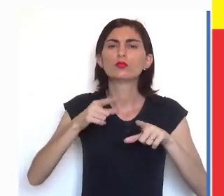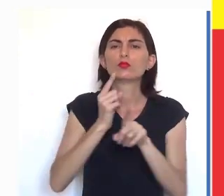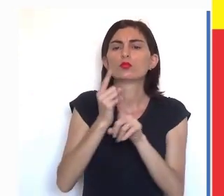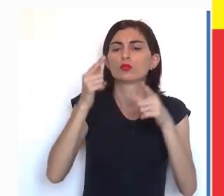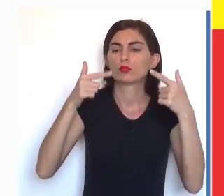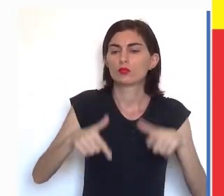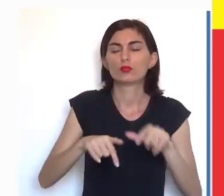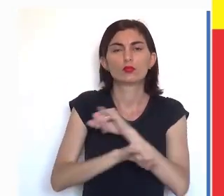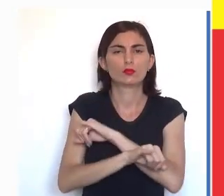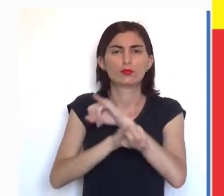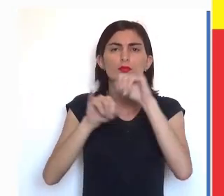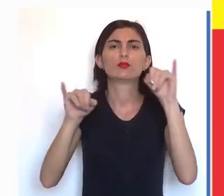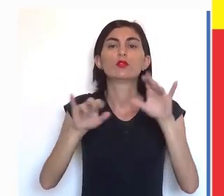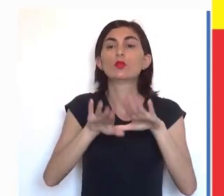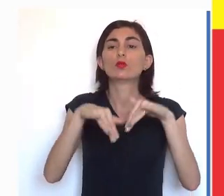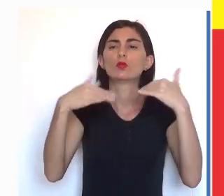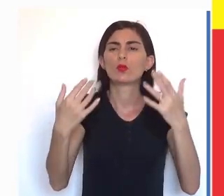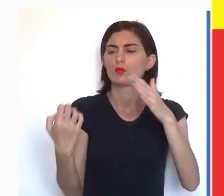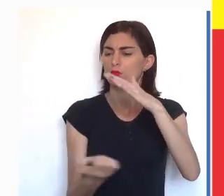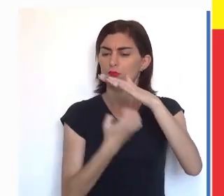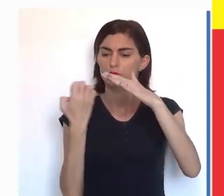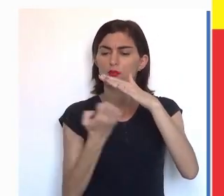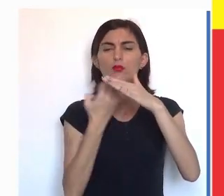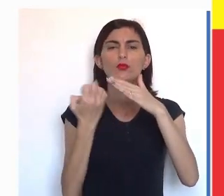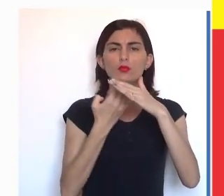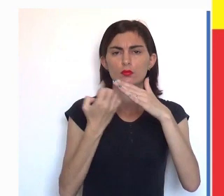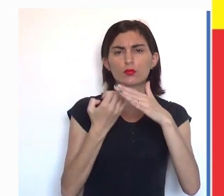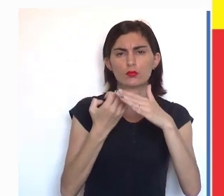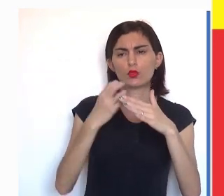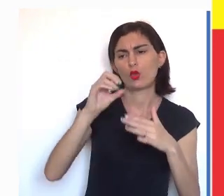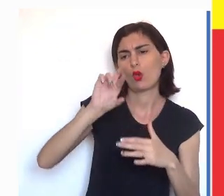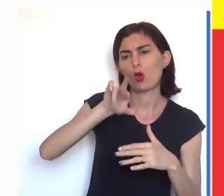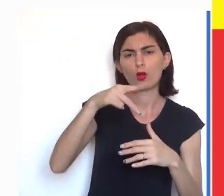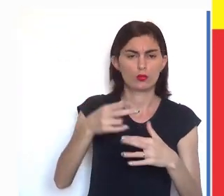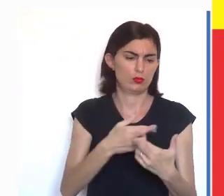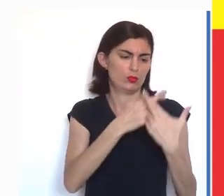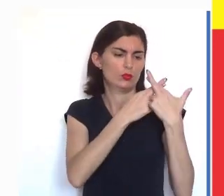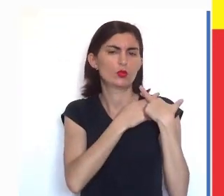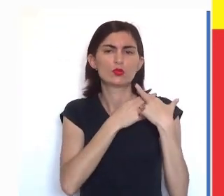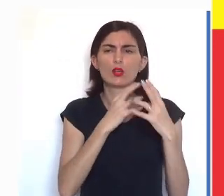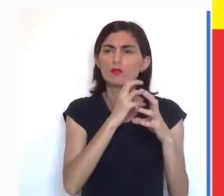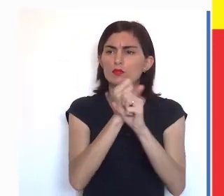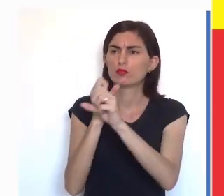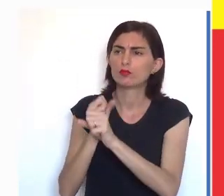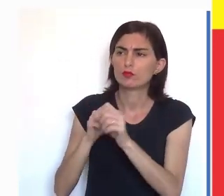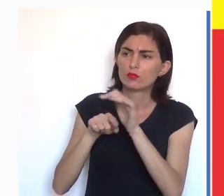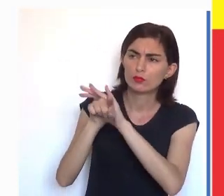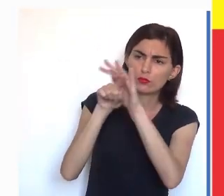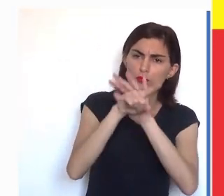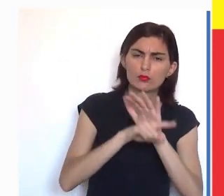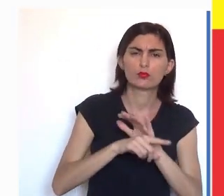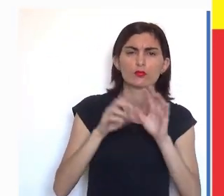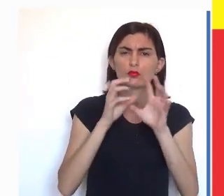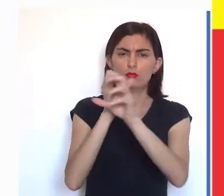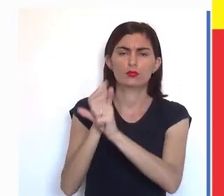que vai dizer qual foi a empresa, qual foi o órgão responsável por levantar esses dados.